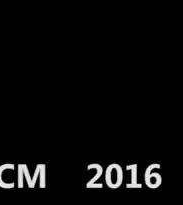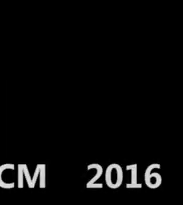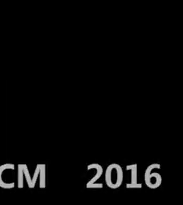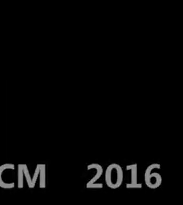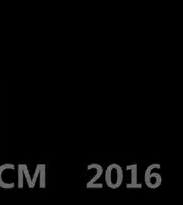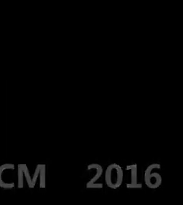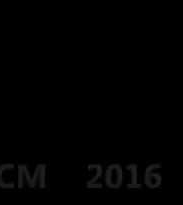Obrigada